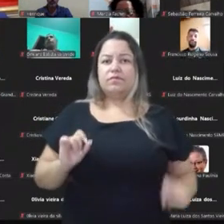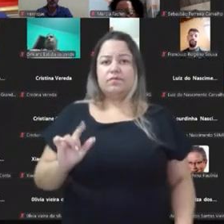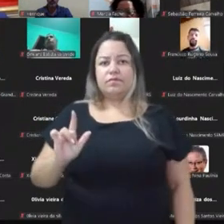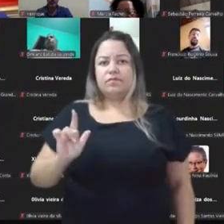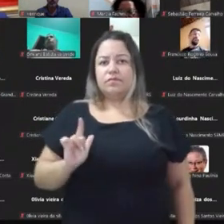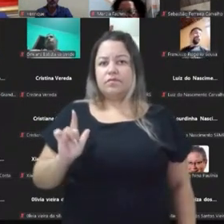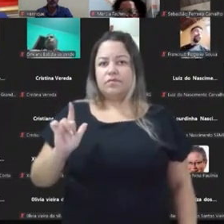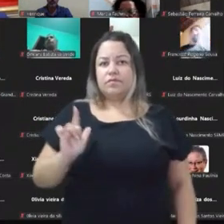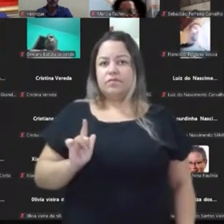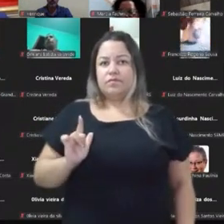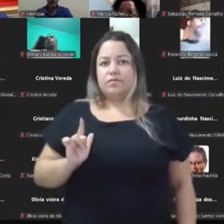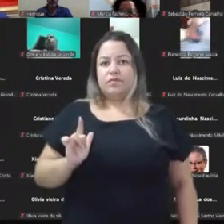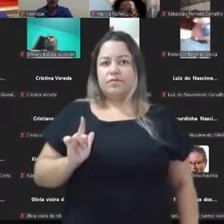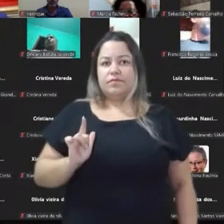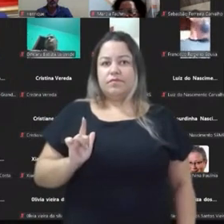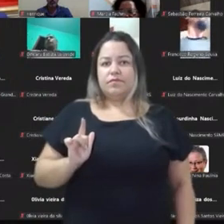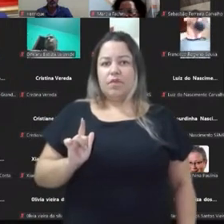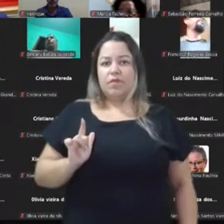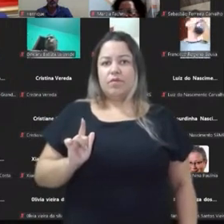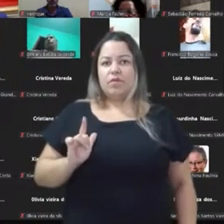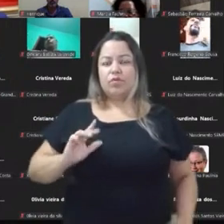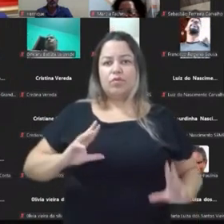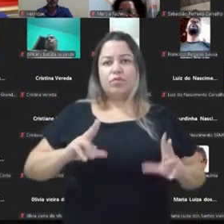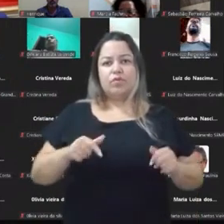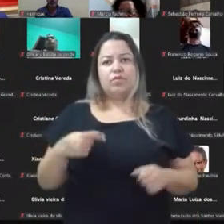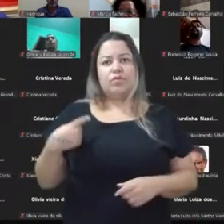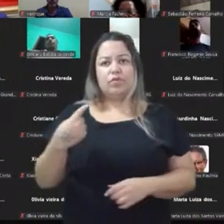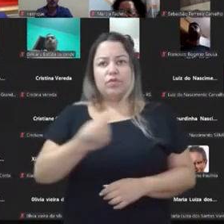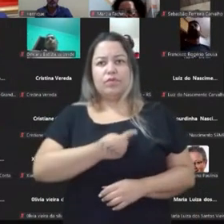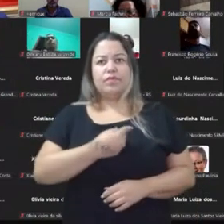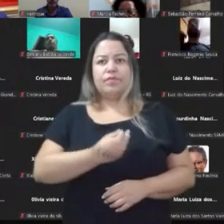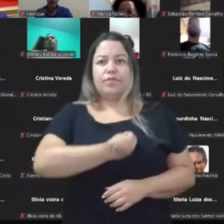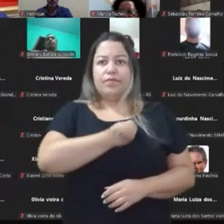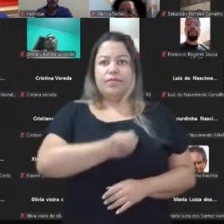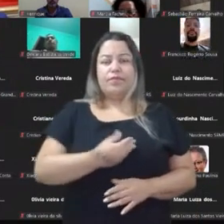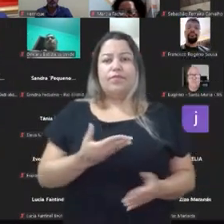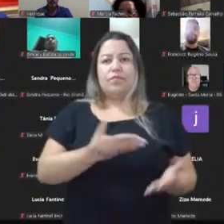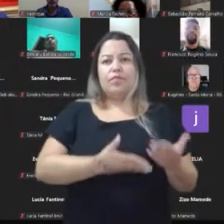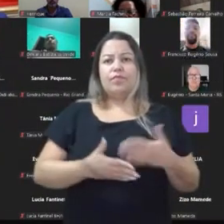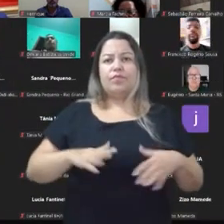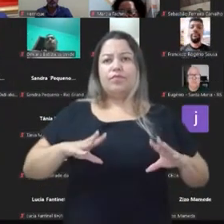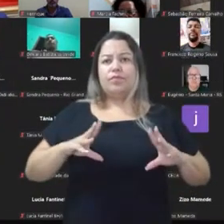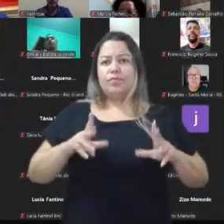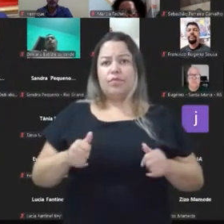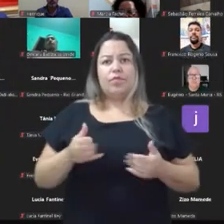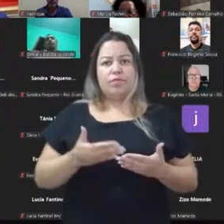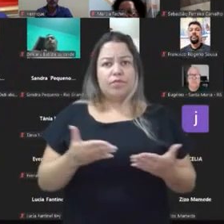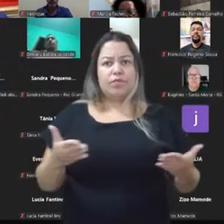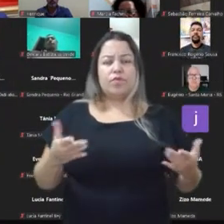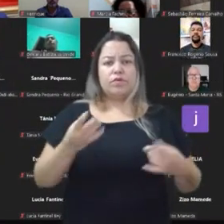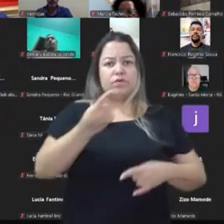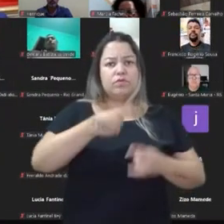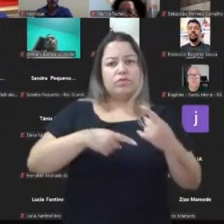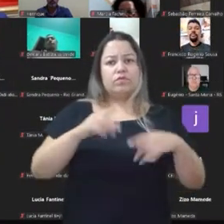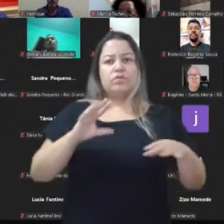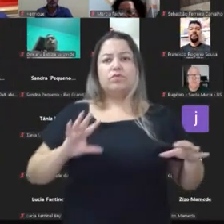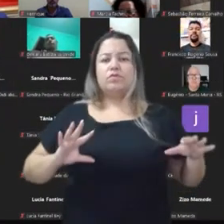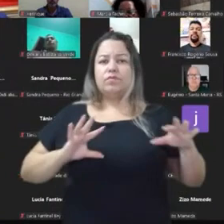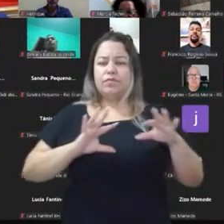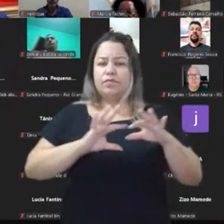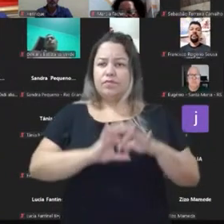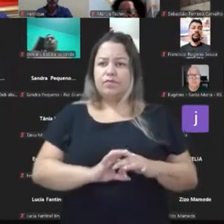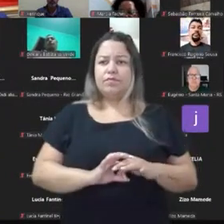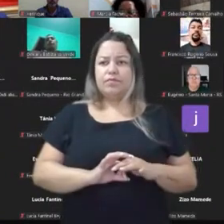para a política. Então, acho que tudo o que a gente viveu, tudo o que todos vocês aqui construíram, muita gente construiu